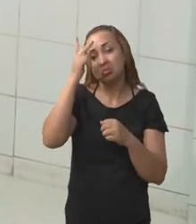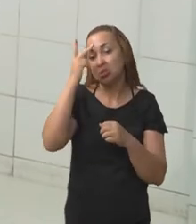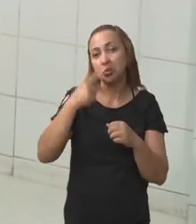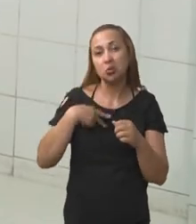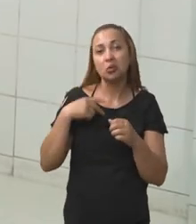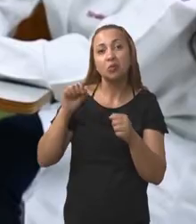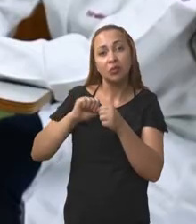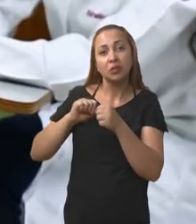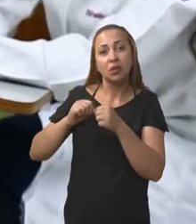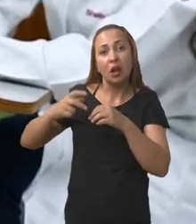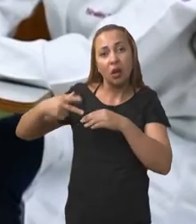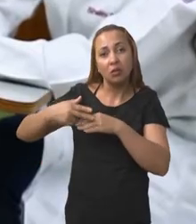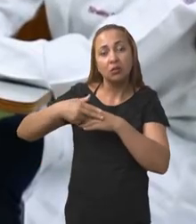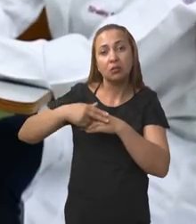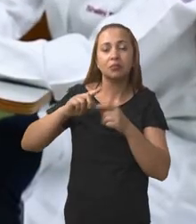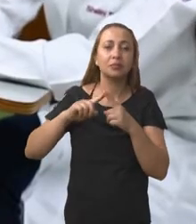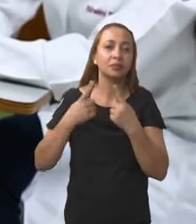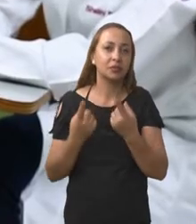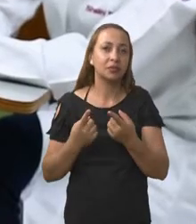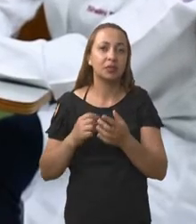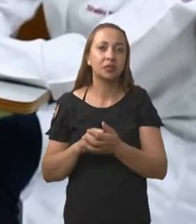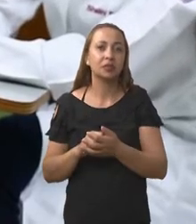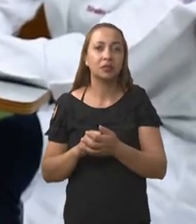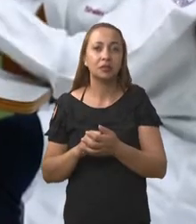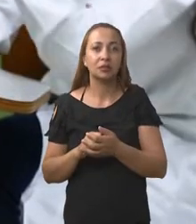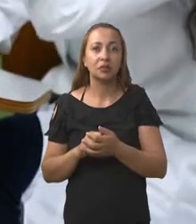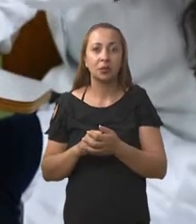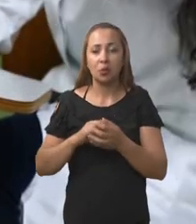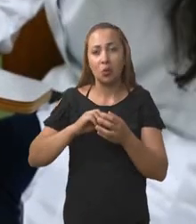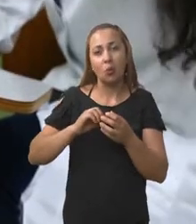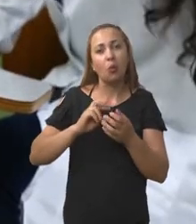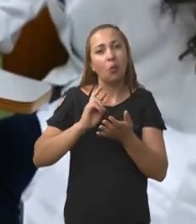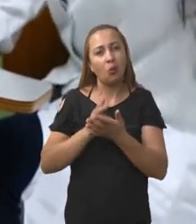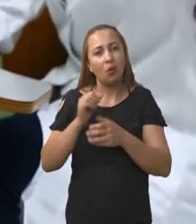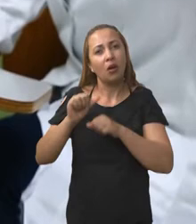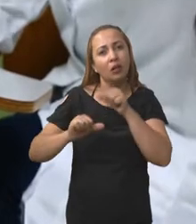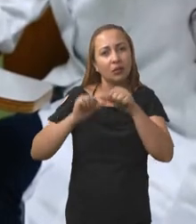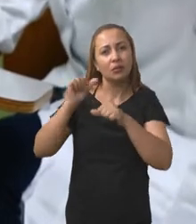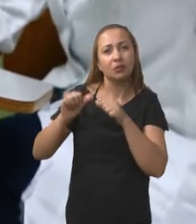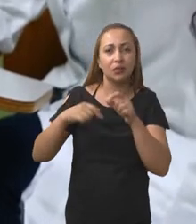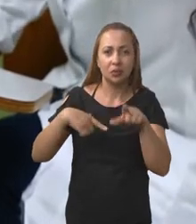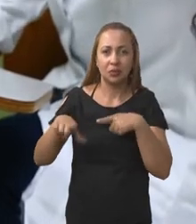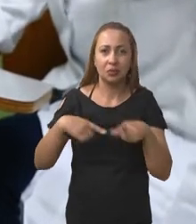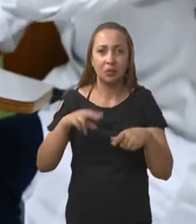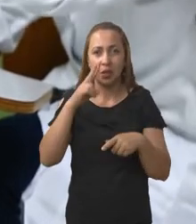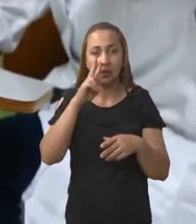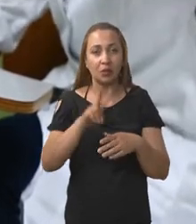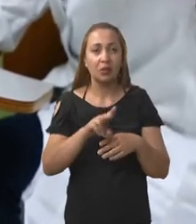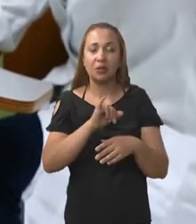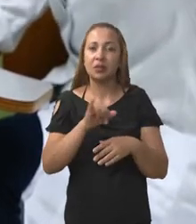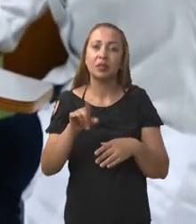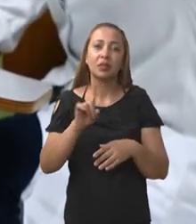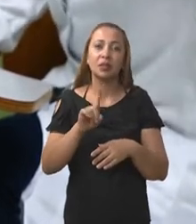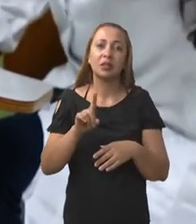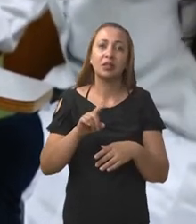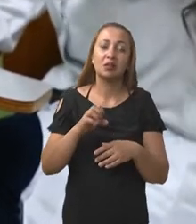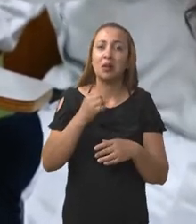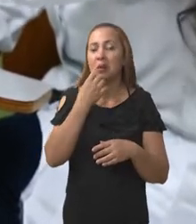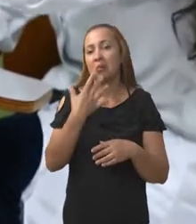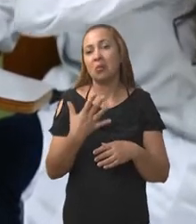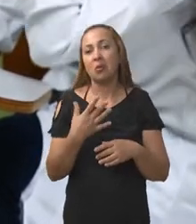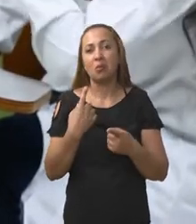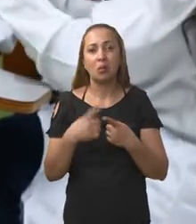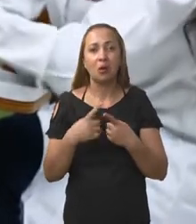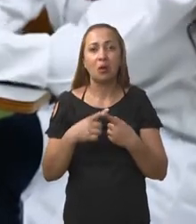esse dispositivo. Porém, com o desenvolvimento do trabalho, do PIBIC, vimos que não seria possível